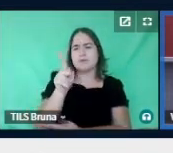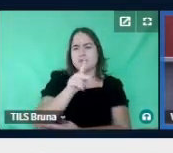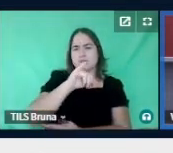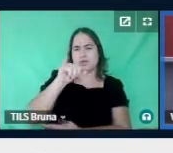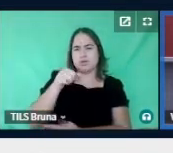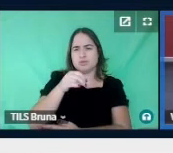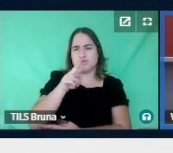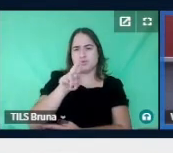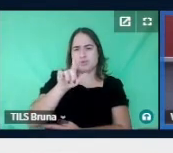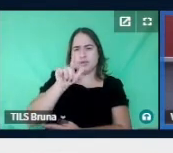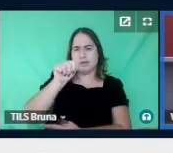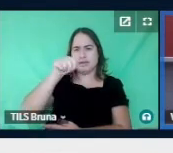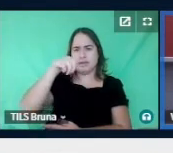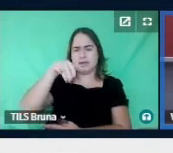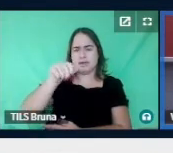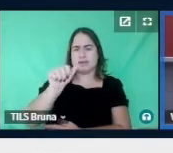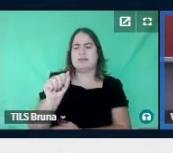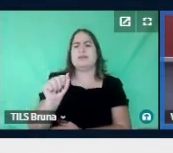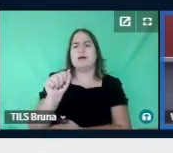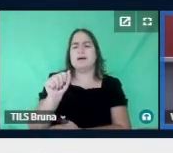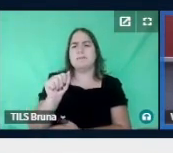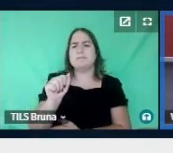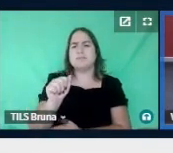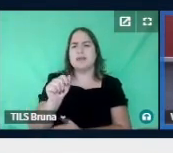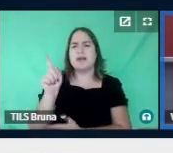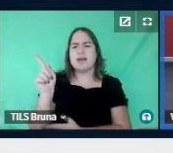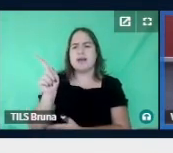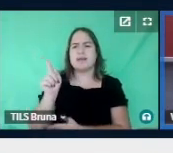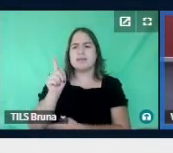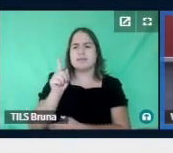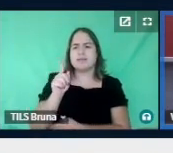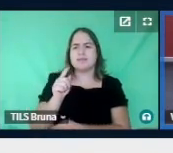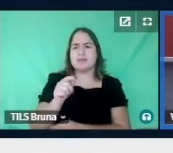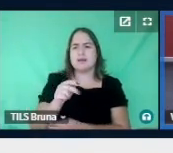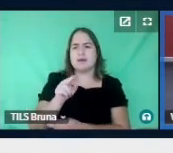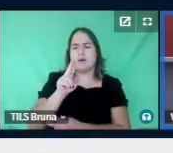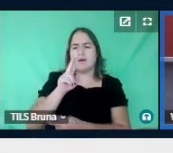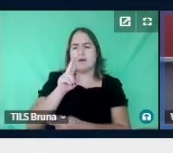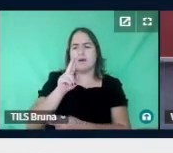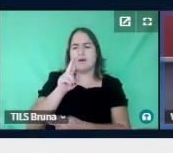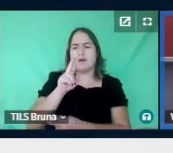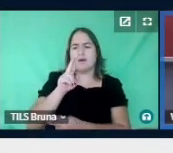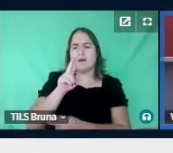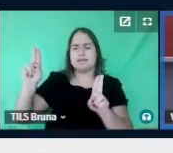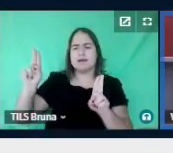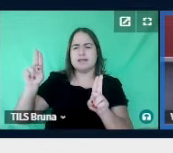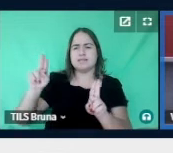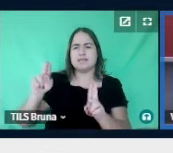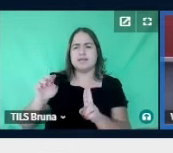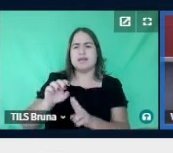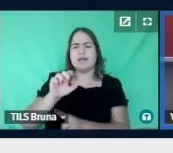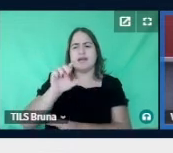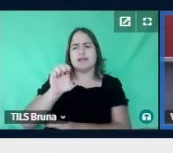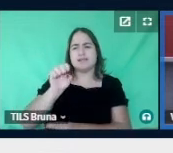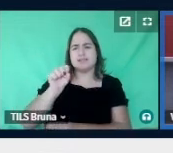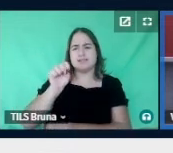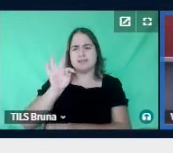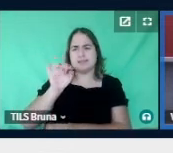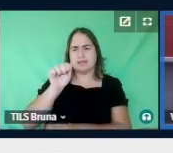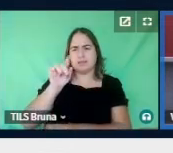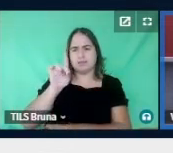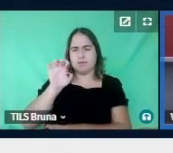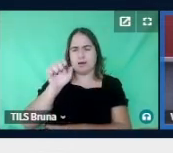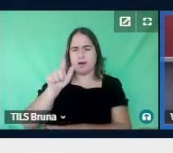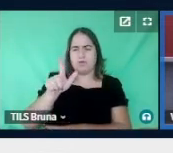professora Juliana Assunção Tonelli, que vem da Universidade Estadual de Londrina, que vai iniciar a